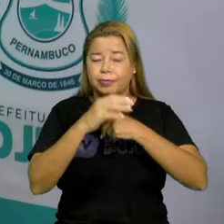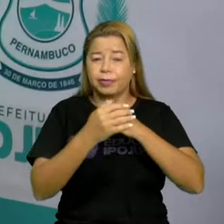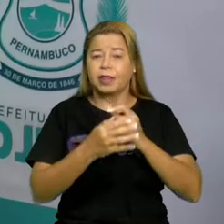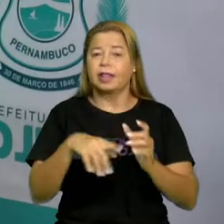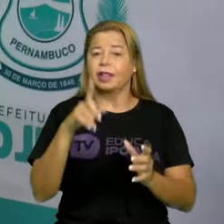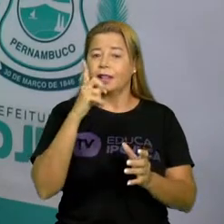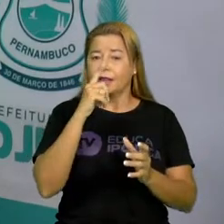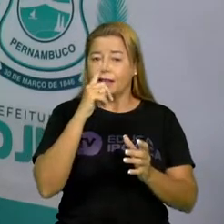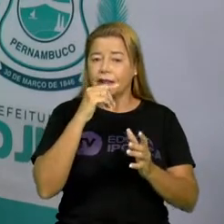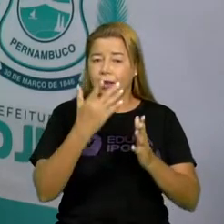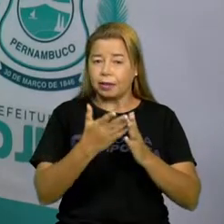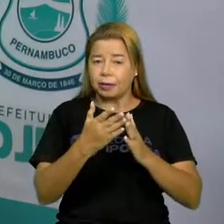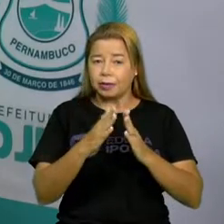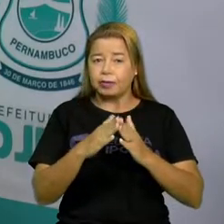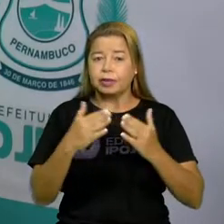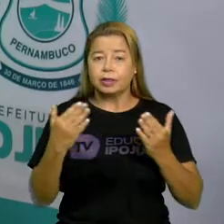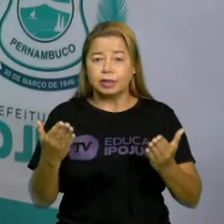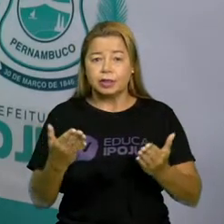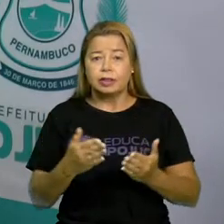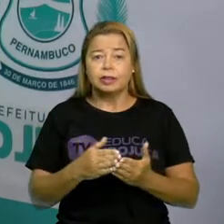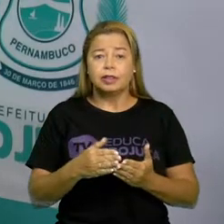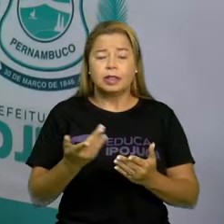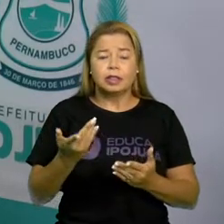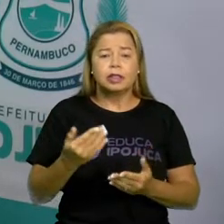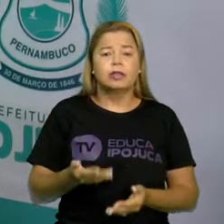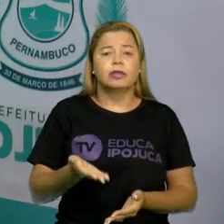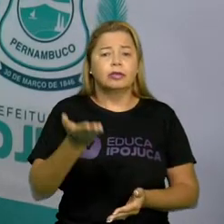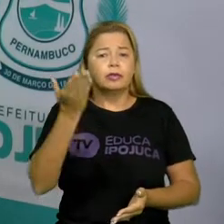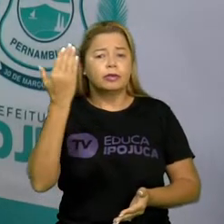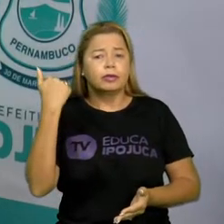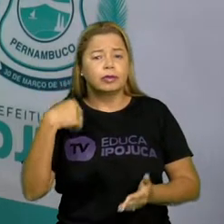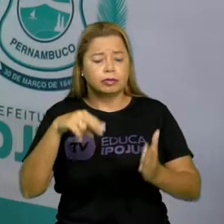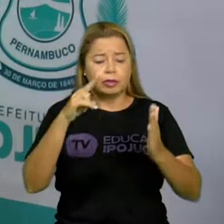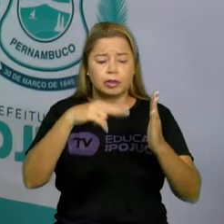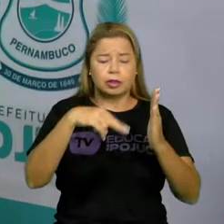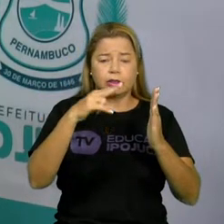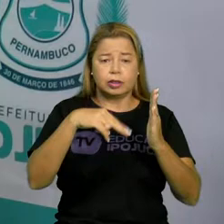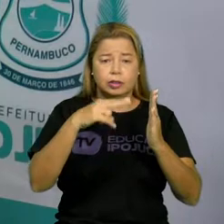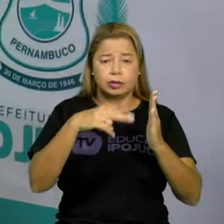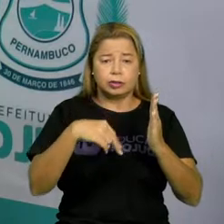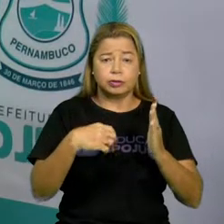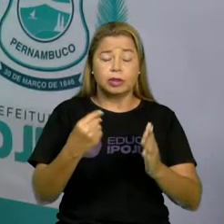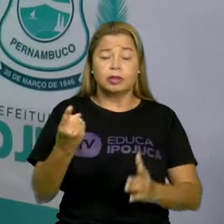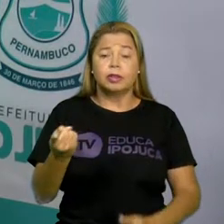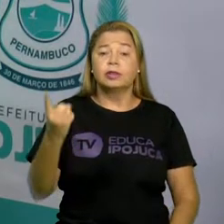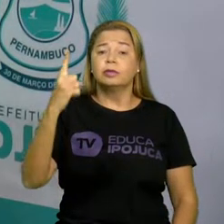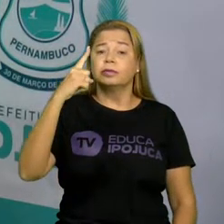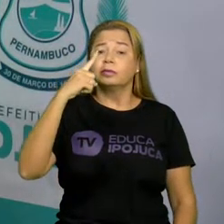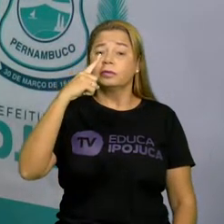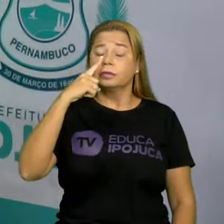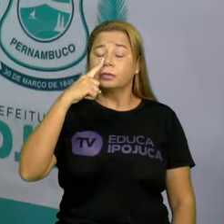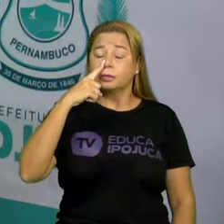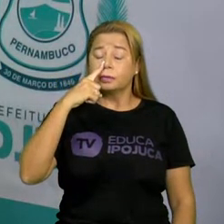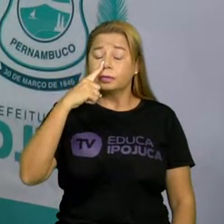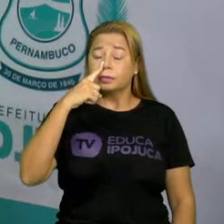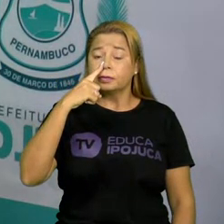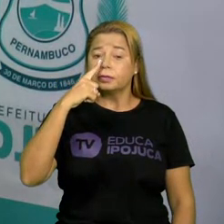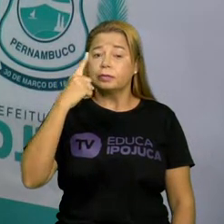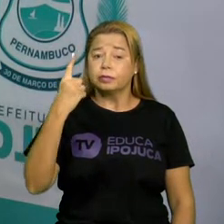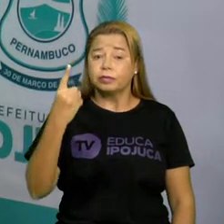E volta aquela leitura de lá. Coloca um dedinho assim, fechando uma parte do nariz.